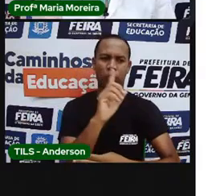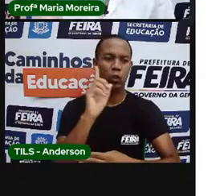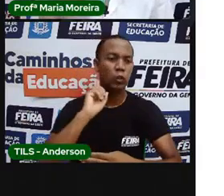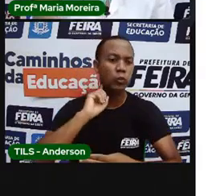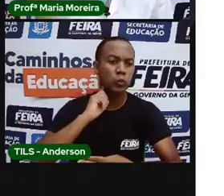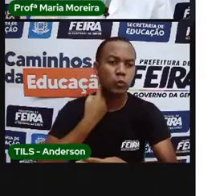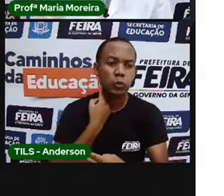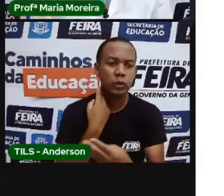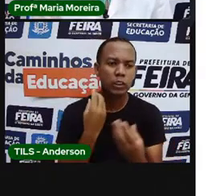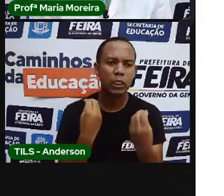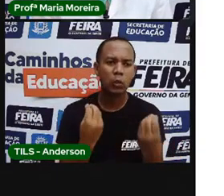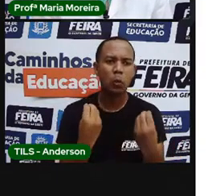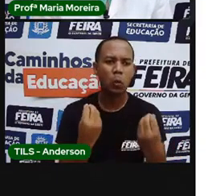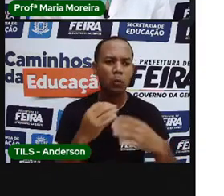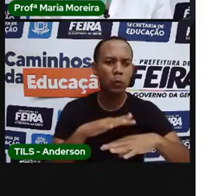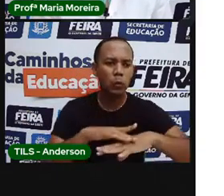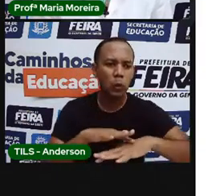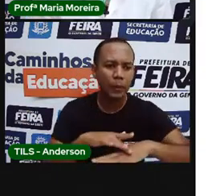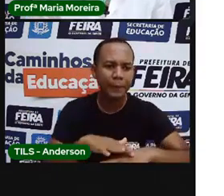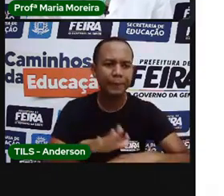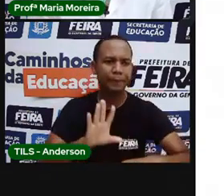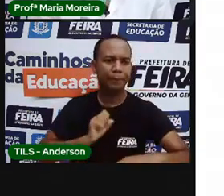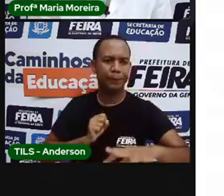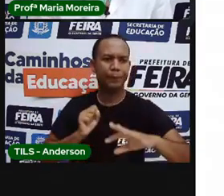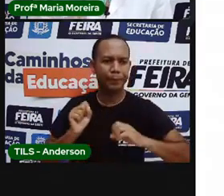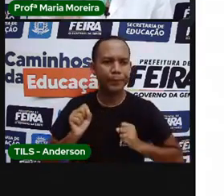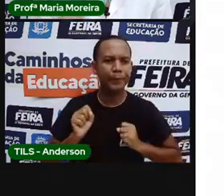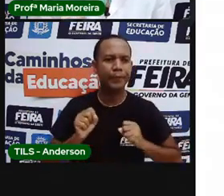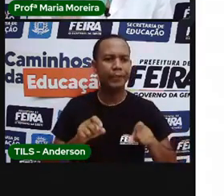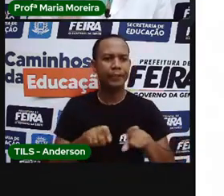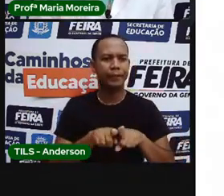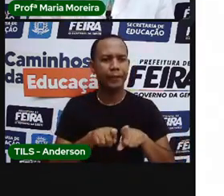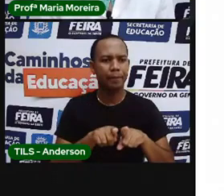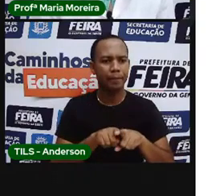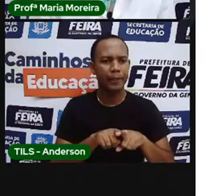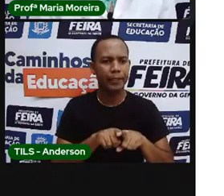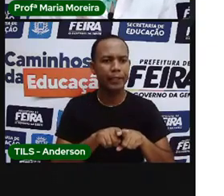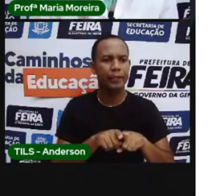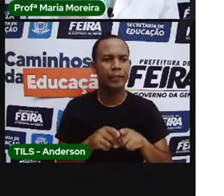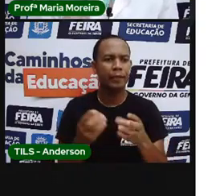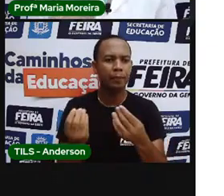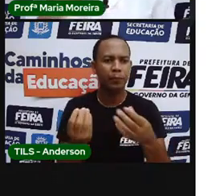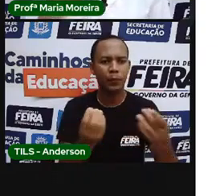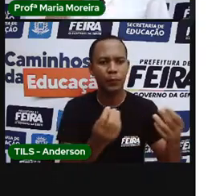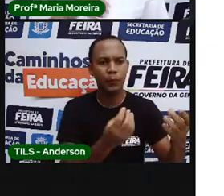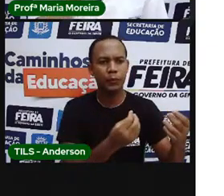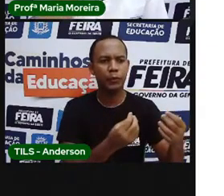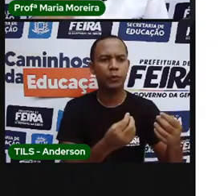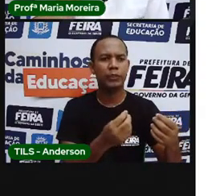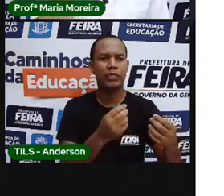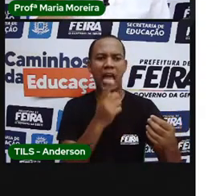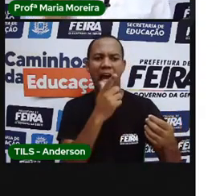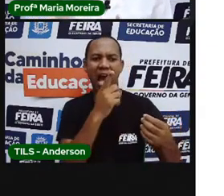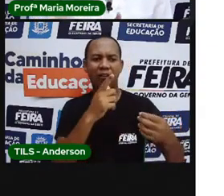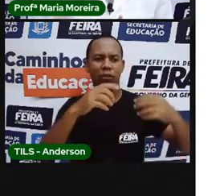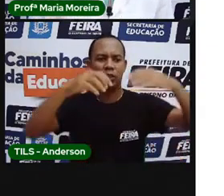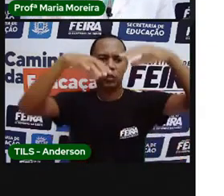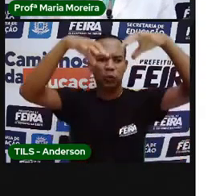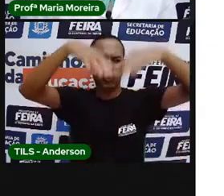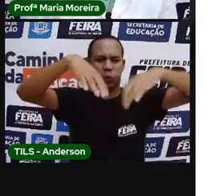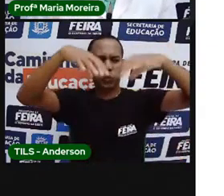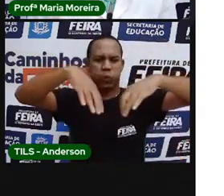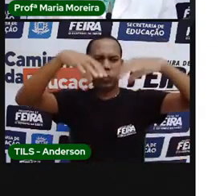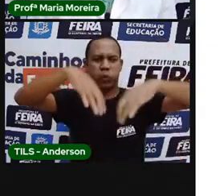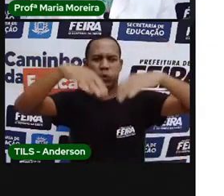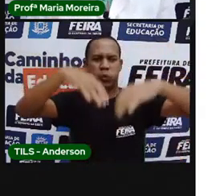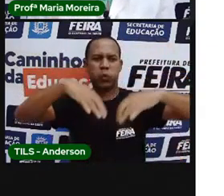semana. Calma também doença, não é? E também o crescimento no índice de enchente. O Perecantana